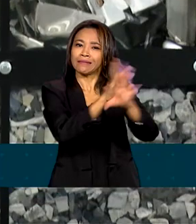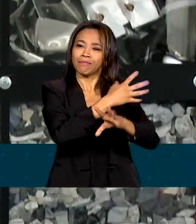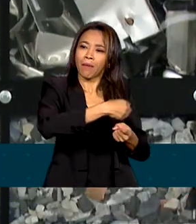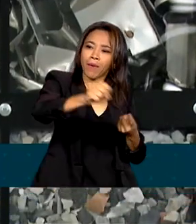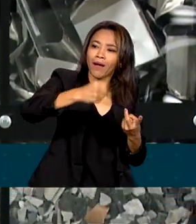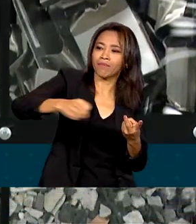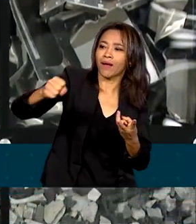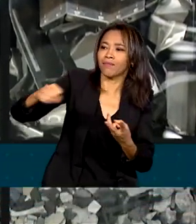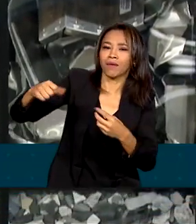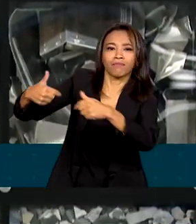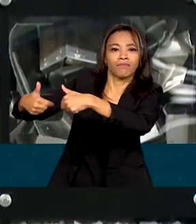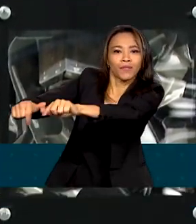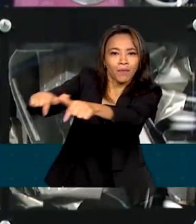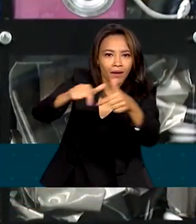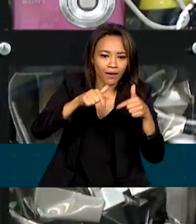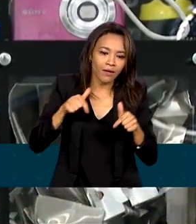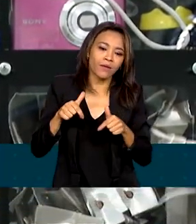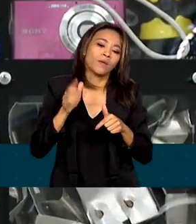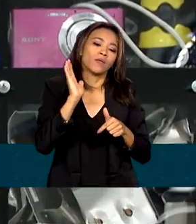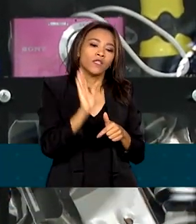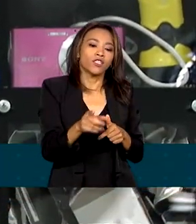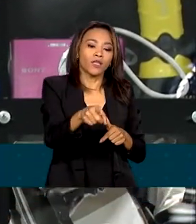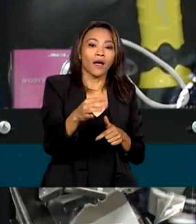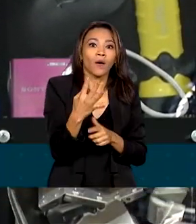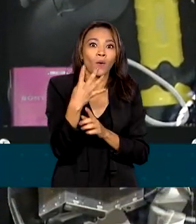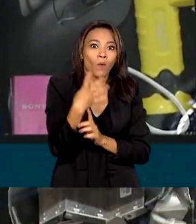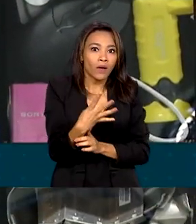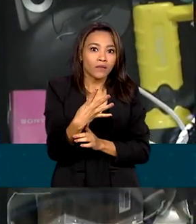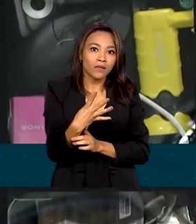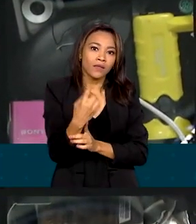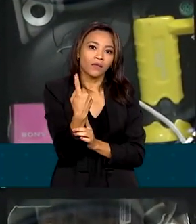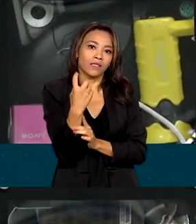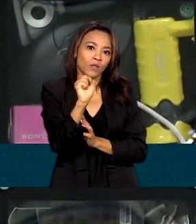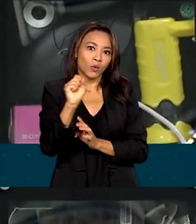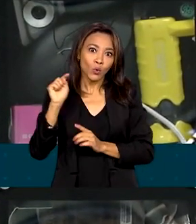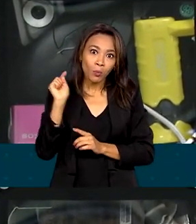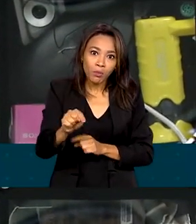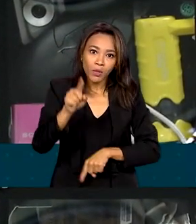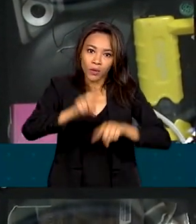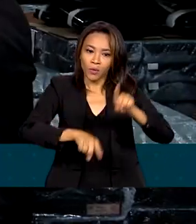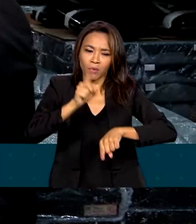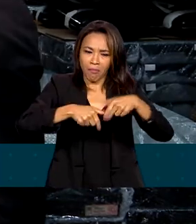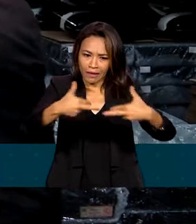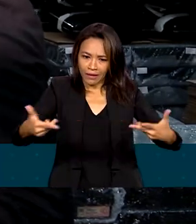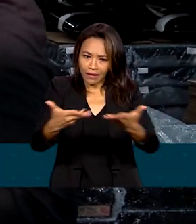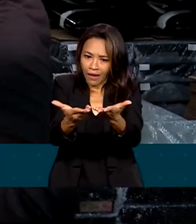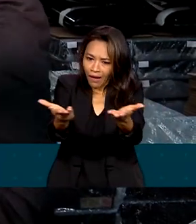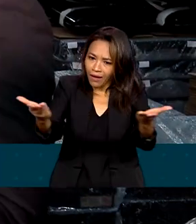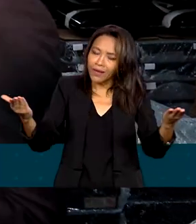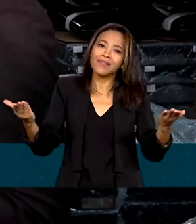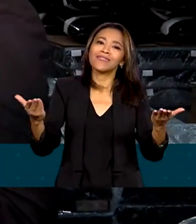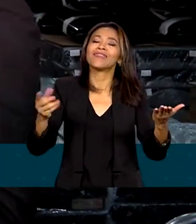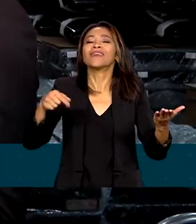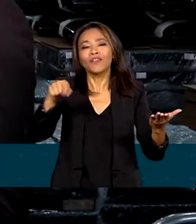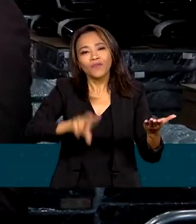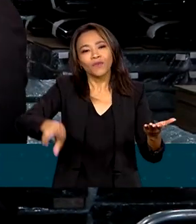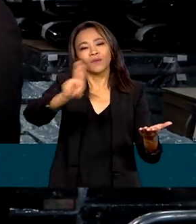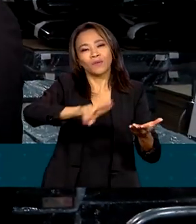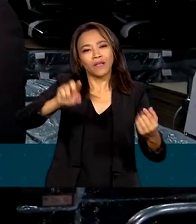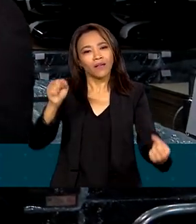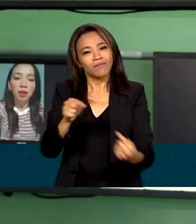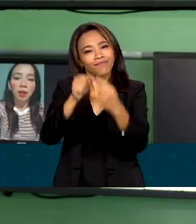e coletados cerca de 418 mil itens de resíduo eletrônico que tiveram destinação